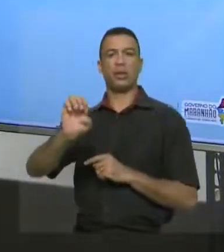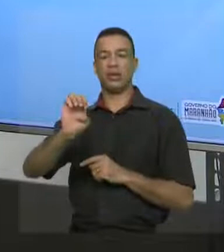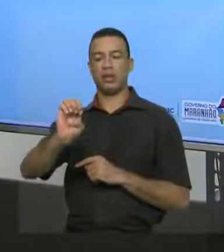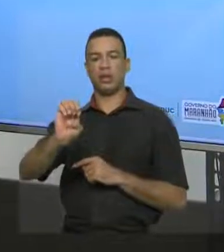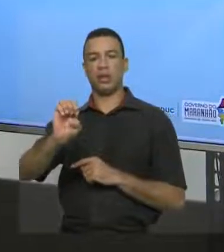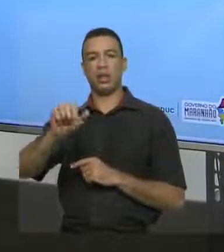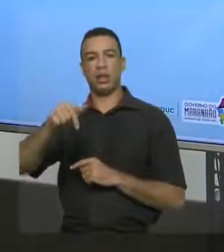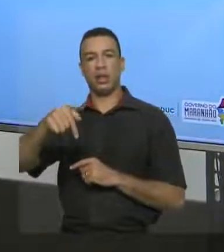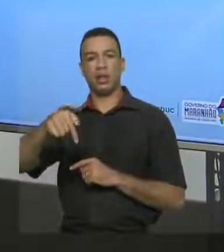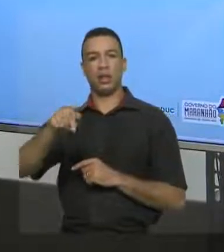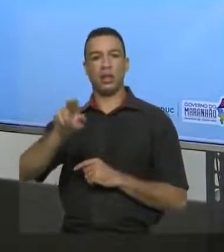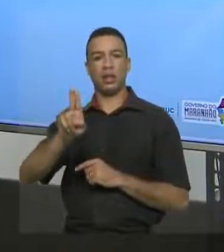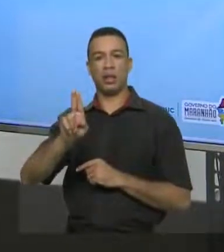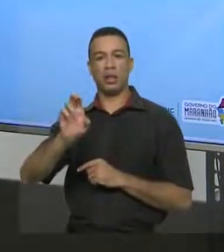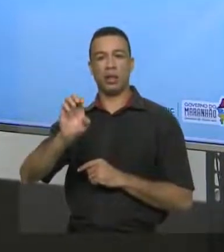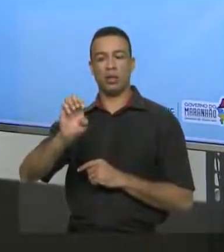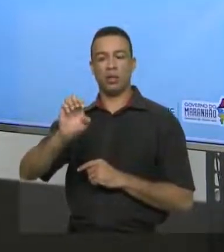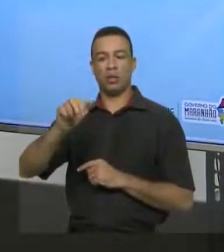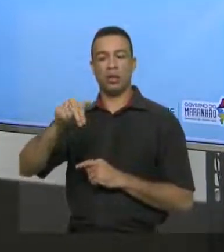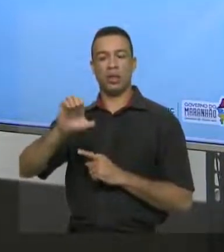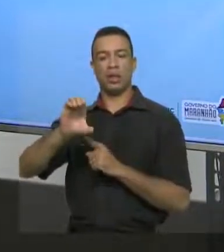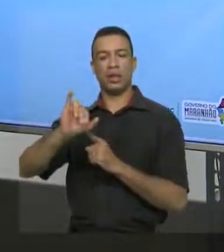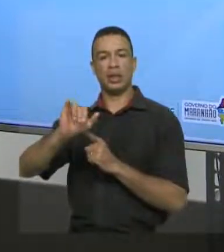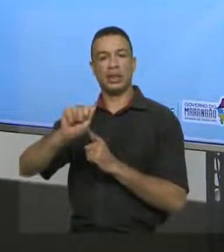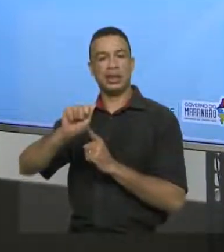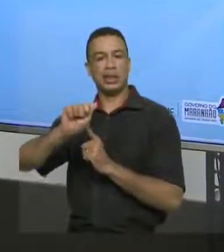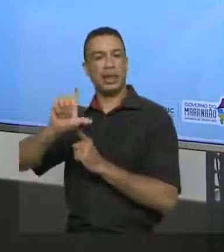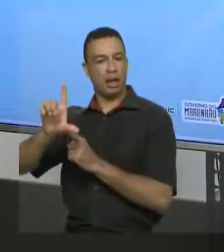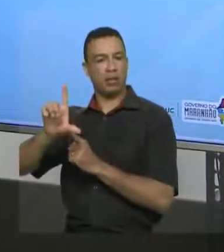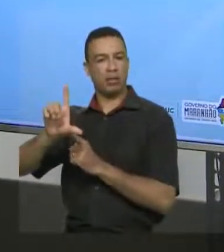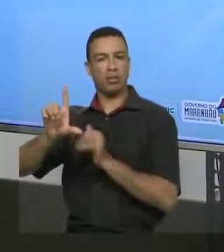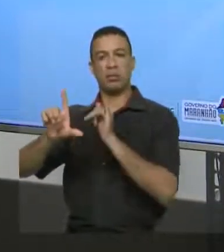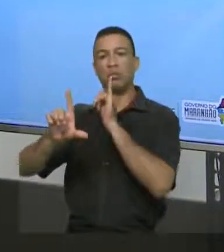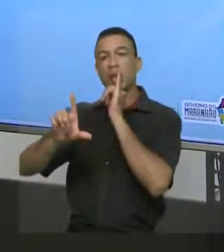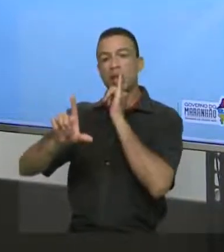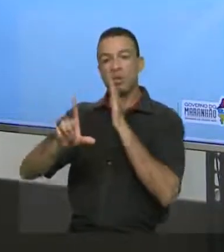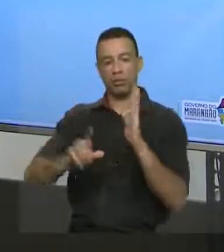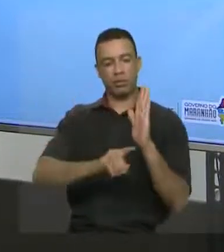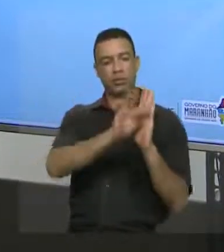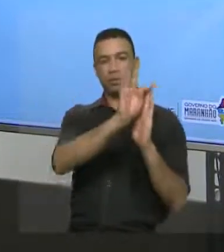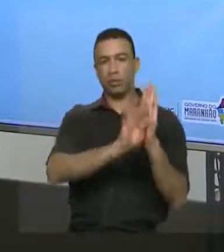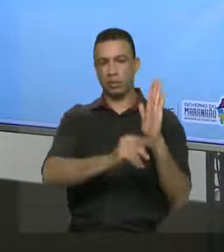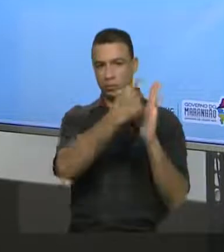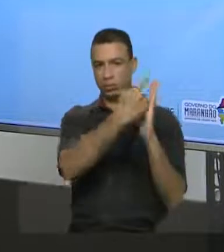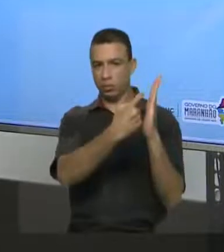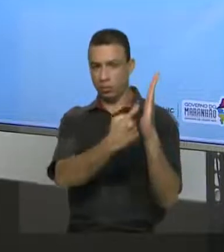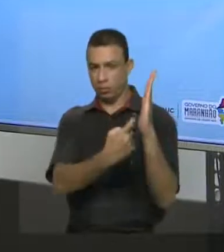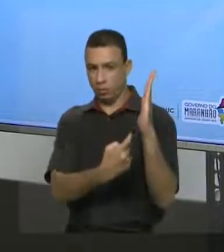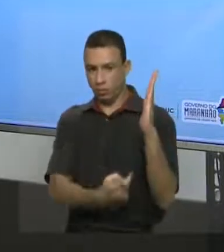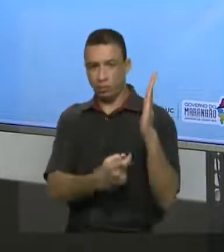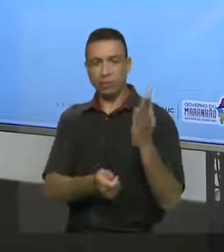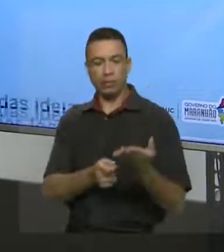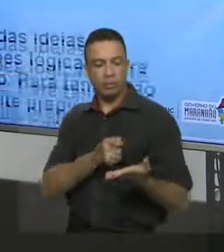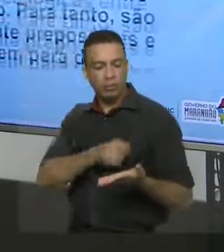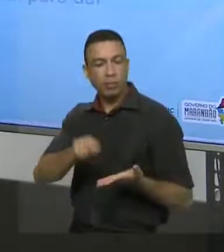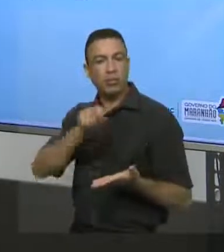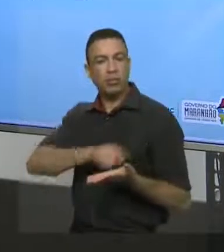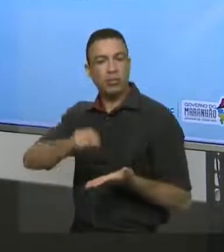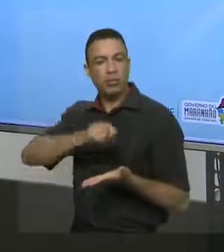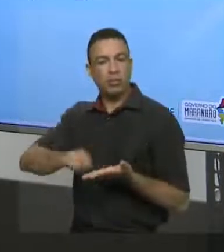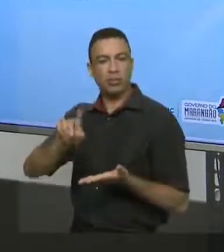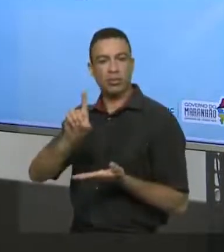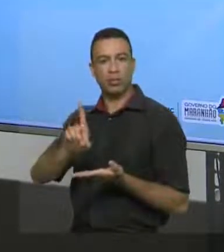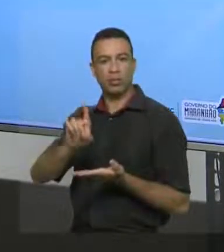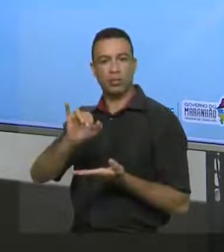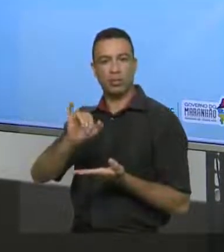sequência, tá? Das ideias. Você sabe que quando você produz um texto, um texto dissertativo, que é o texto que nós vamos produzir,